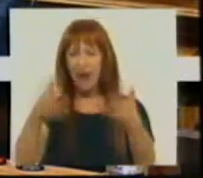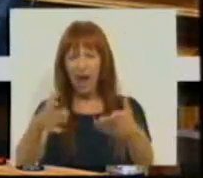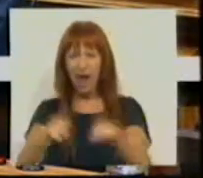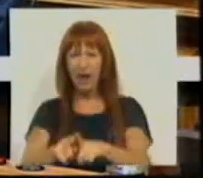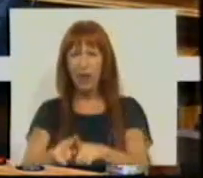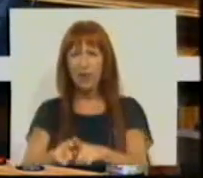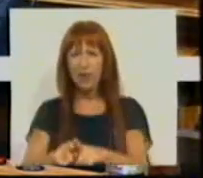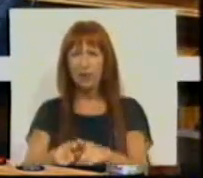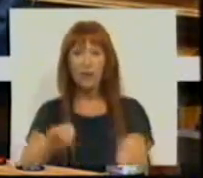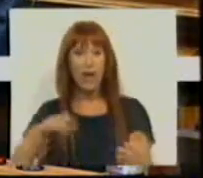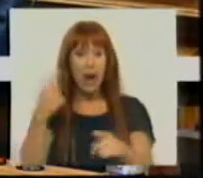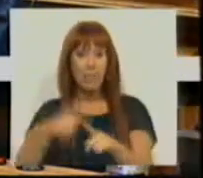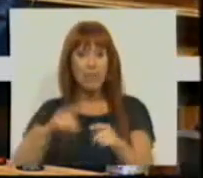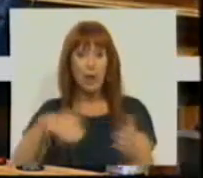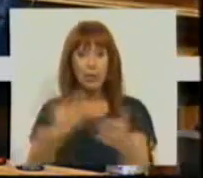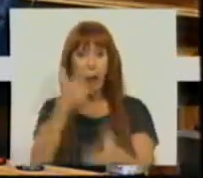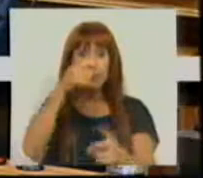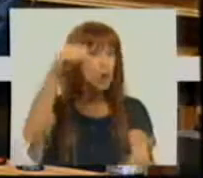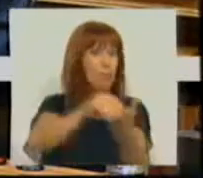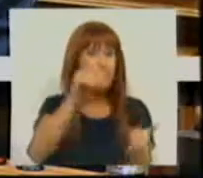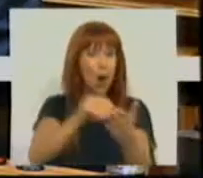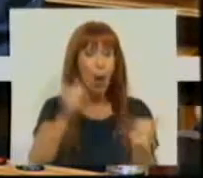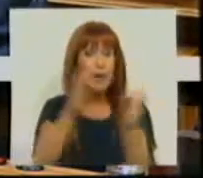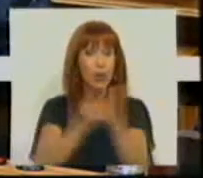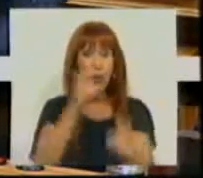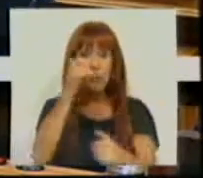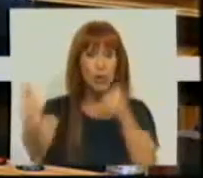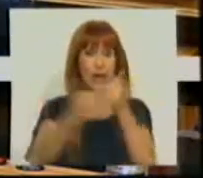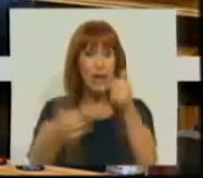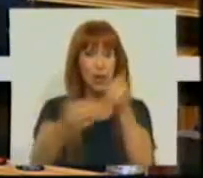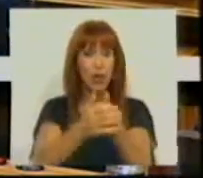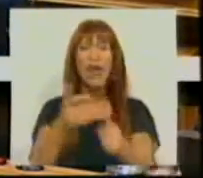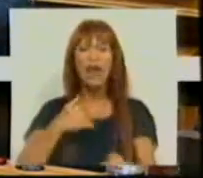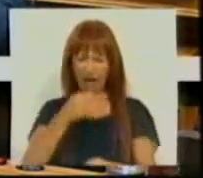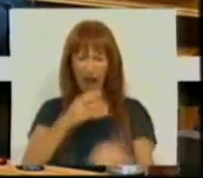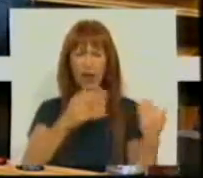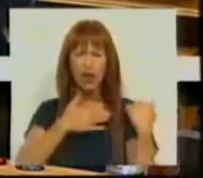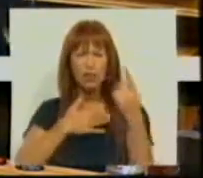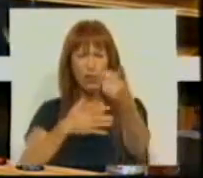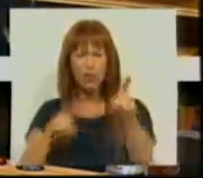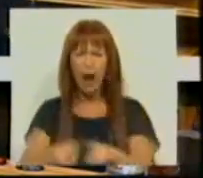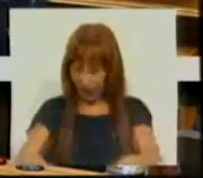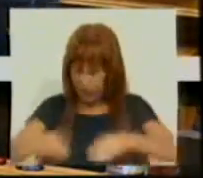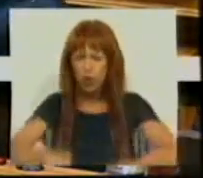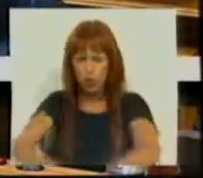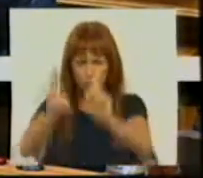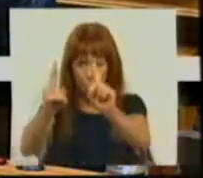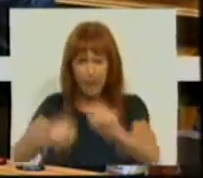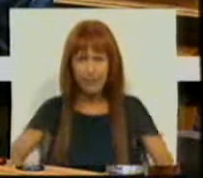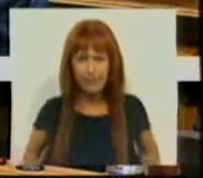a prestação destinada aos mais pobres dos idosos. Se quer falar de responsabilidades, assumam.